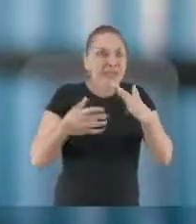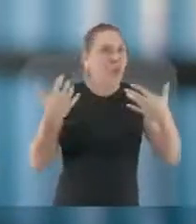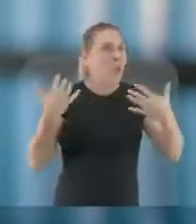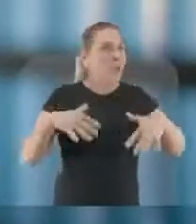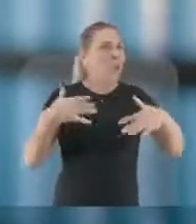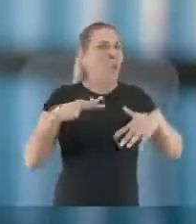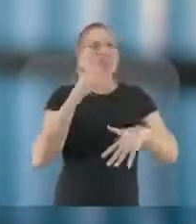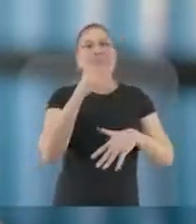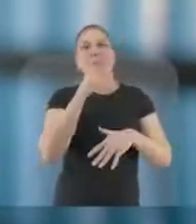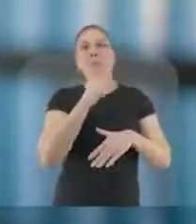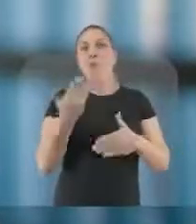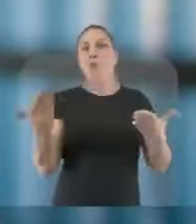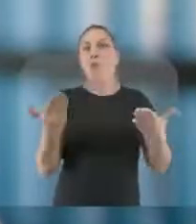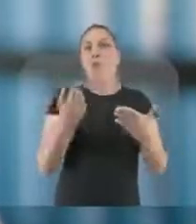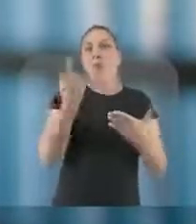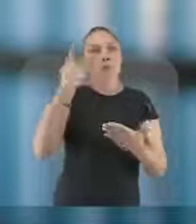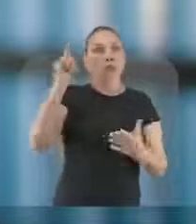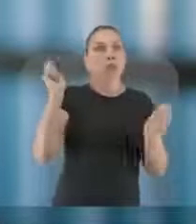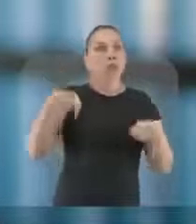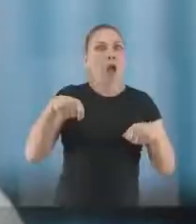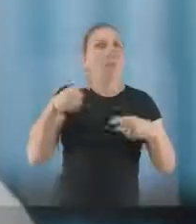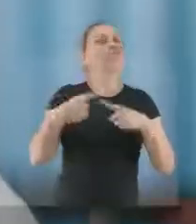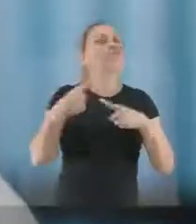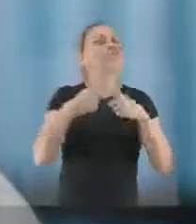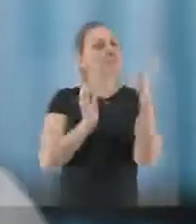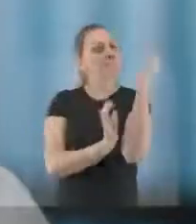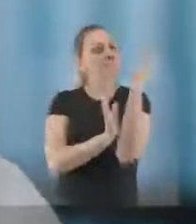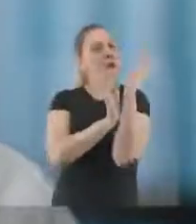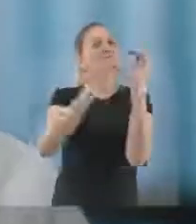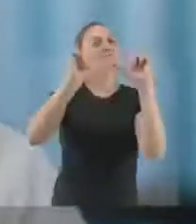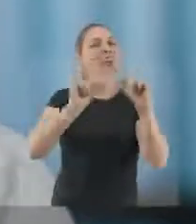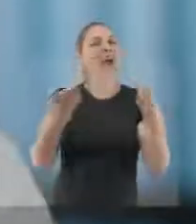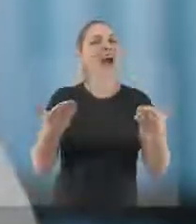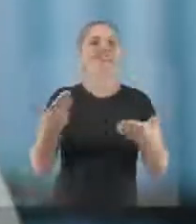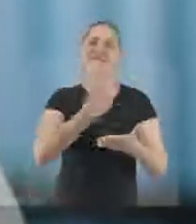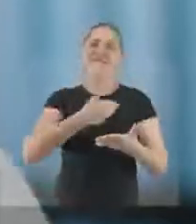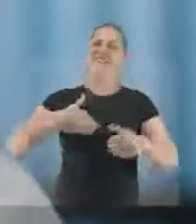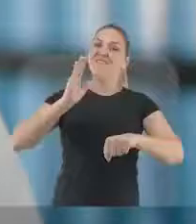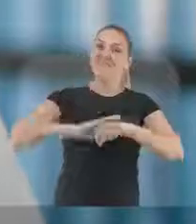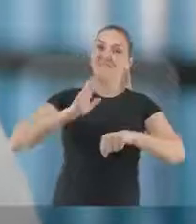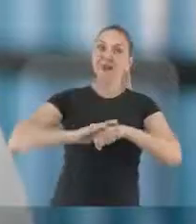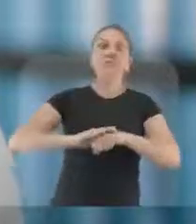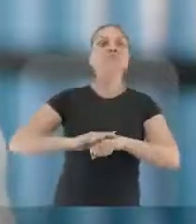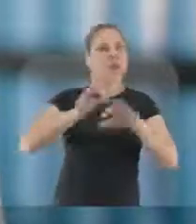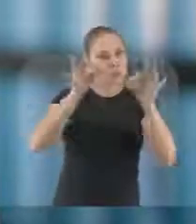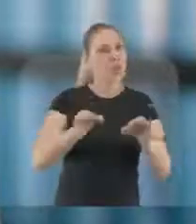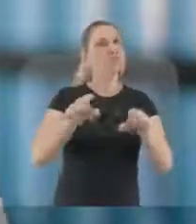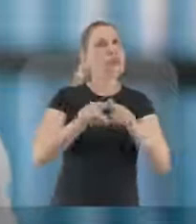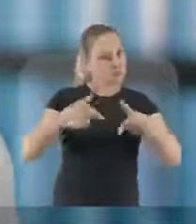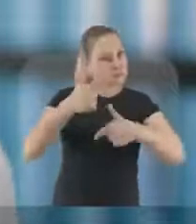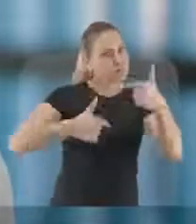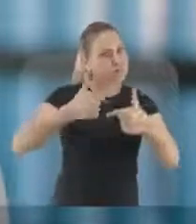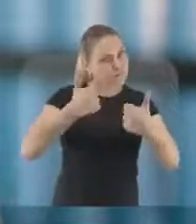empresa? E hoje você leva um dia. Por que isso? Porque nós desburocratizamos. É um governo que dá